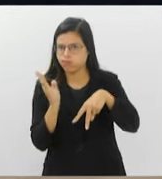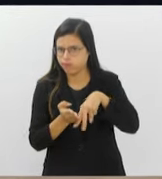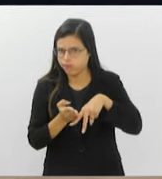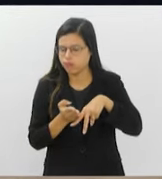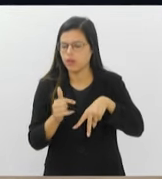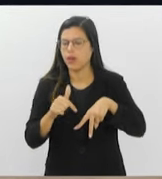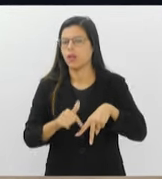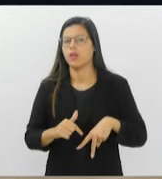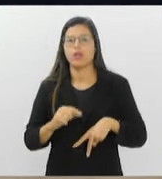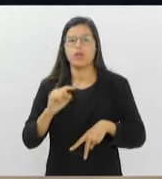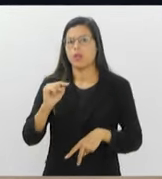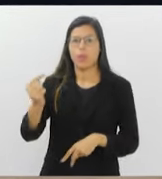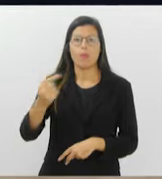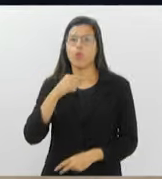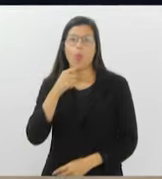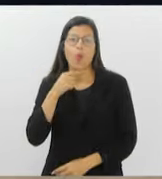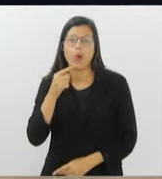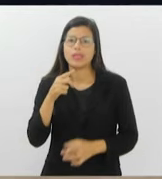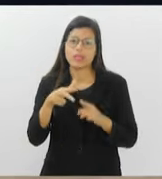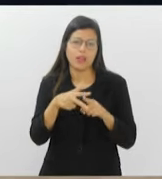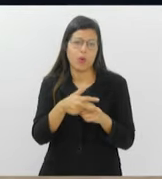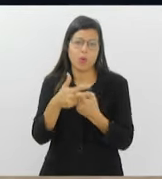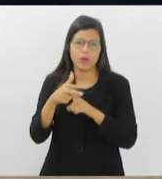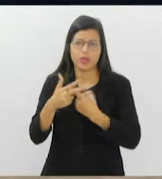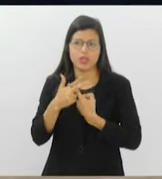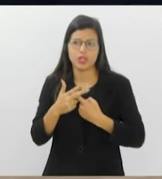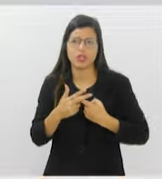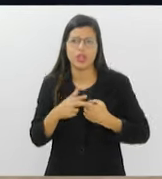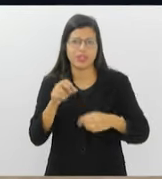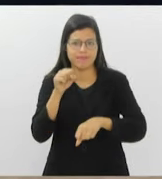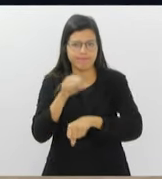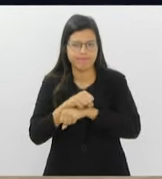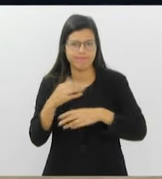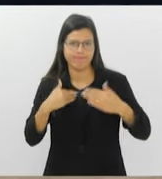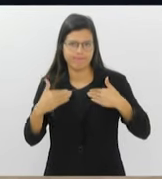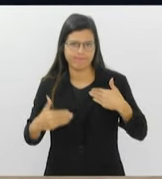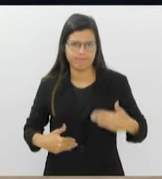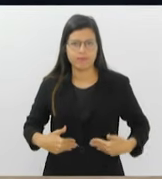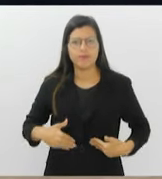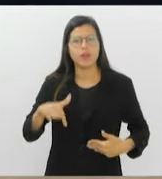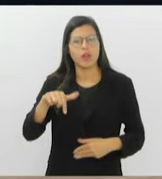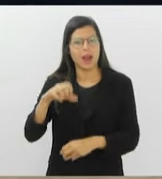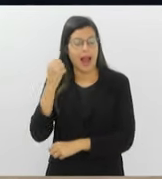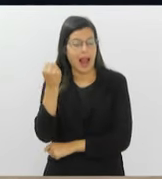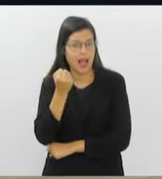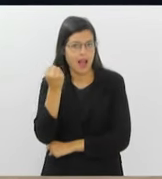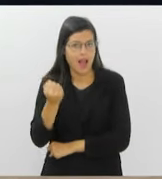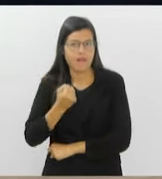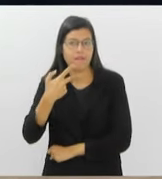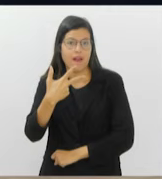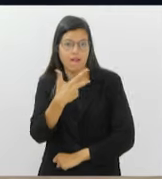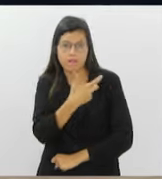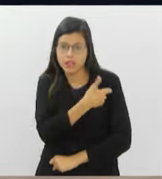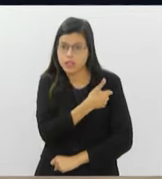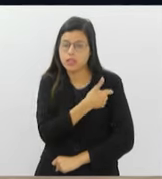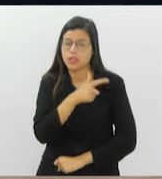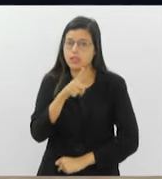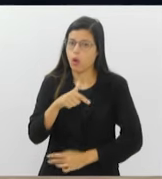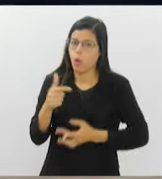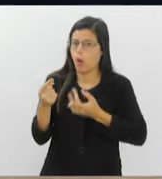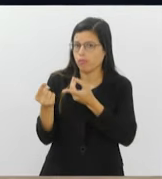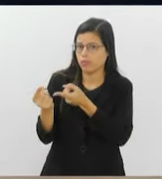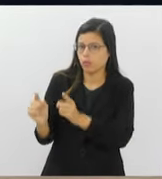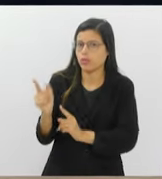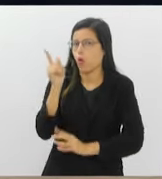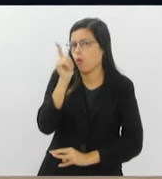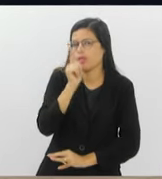gente não consegue, depois, reverter essa flacidez, essa atrofia muscular. A poliomielite é grave, porque a vacinação é o caminho, é o único caminho para a gente